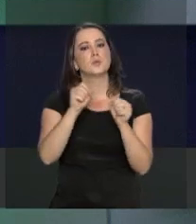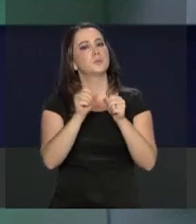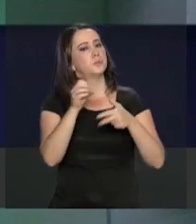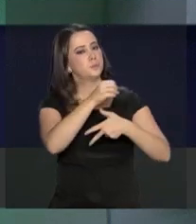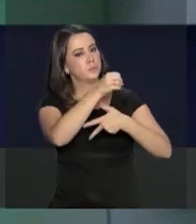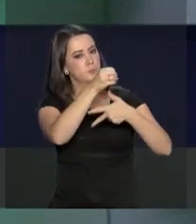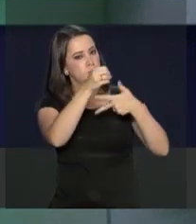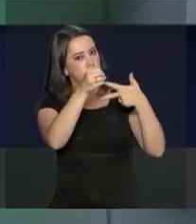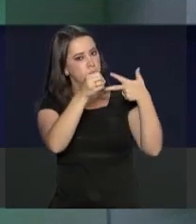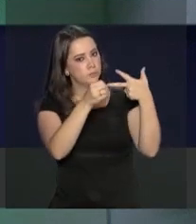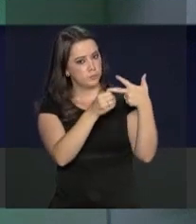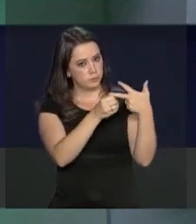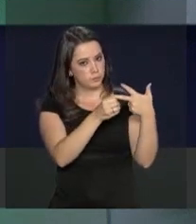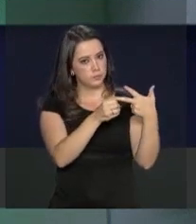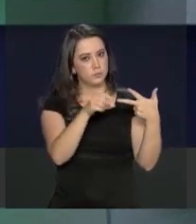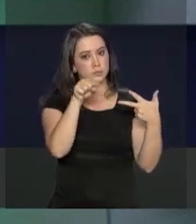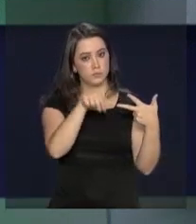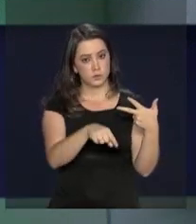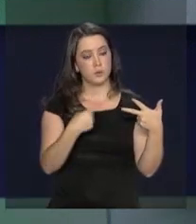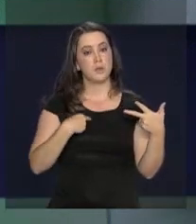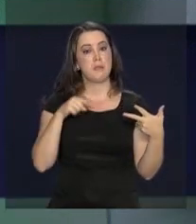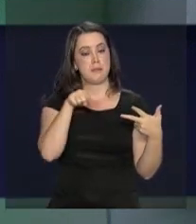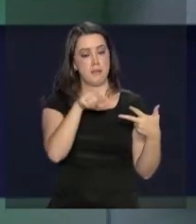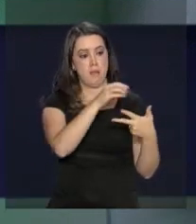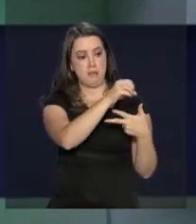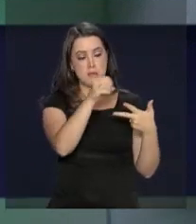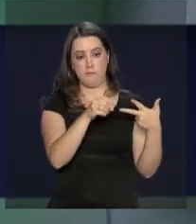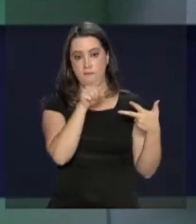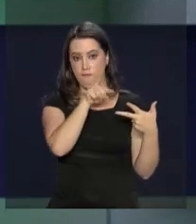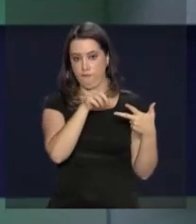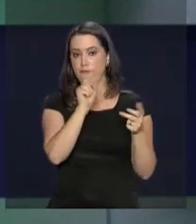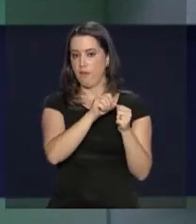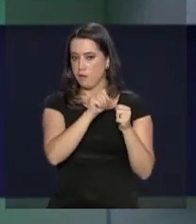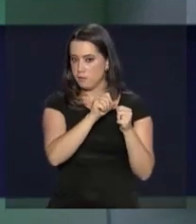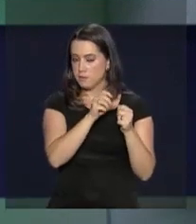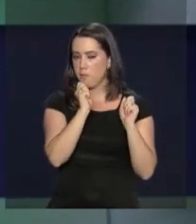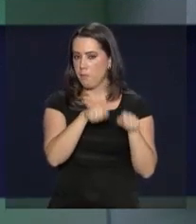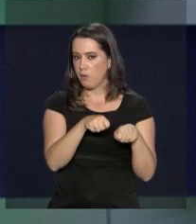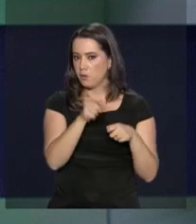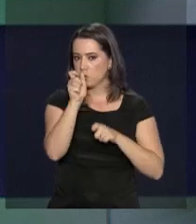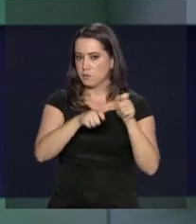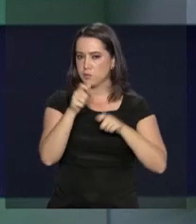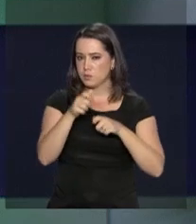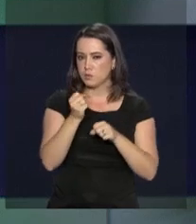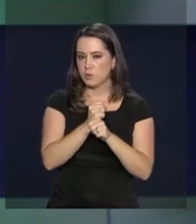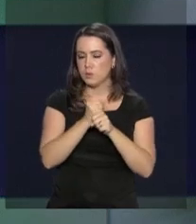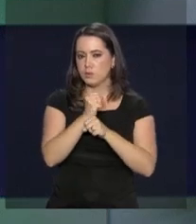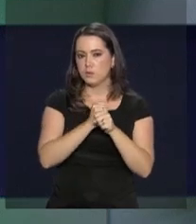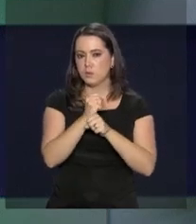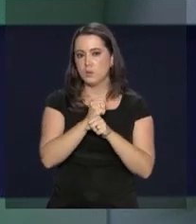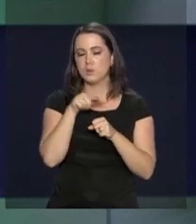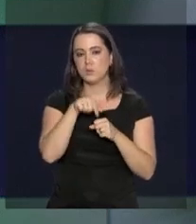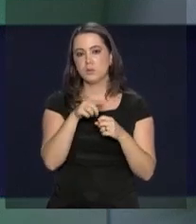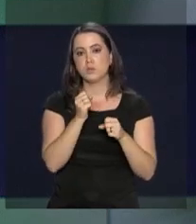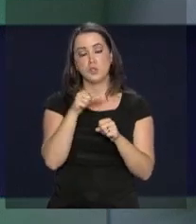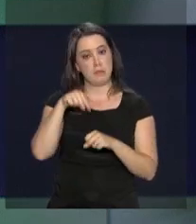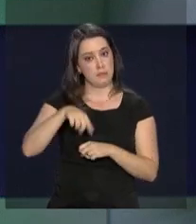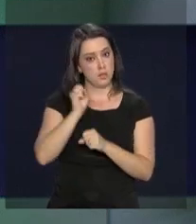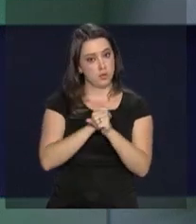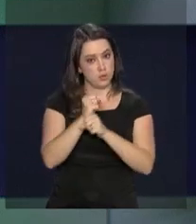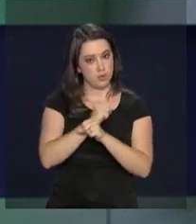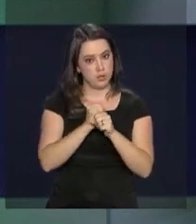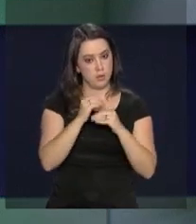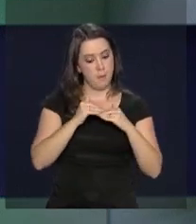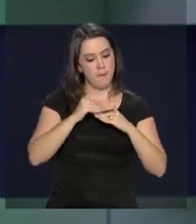fizeram o Exame Nacional do Ensino Médio. Para essas vagas podem concorrer os estudantes que fizeram o Enem deste